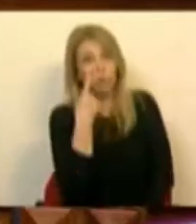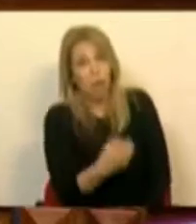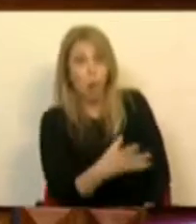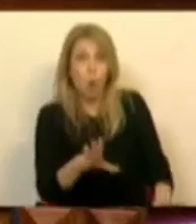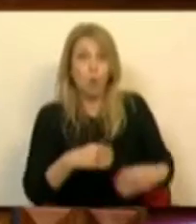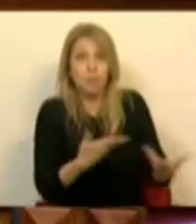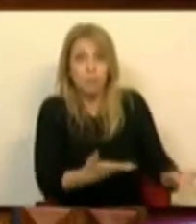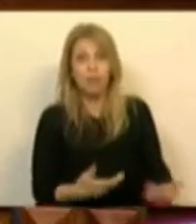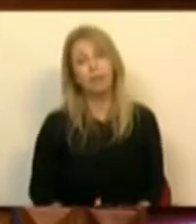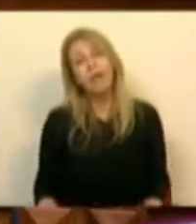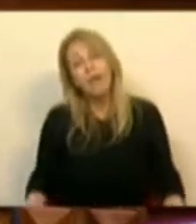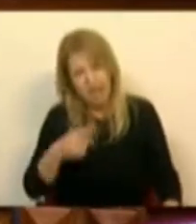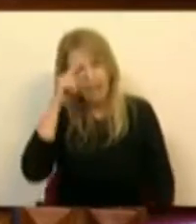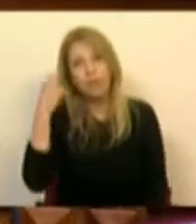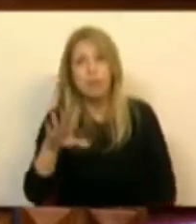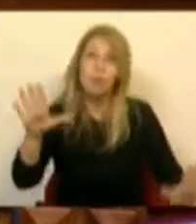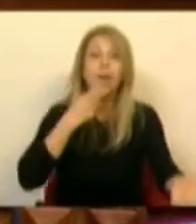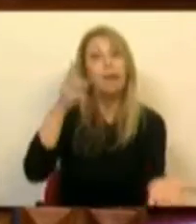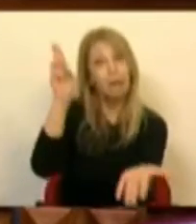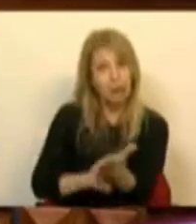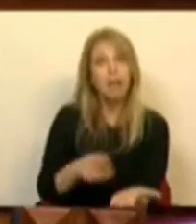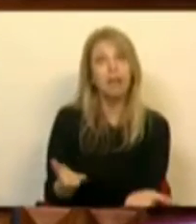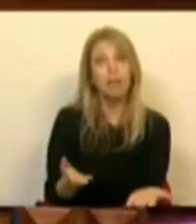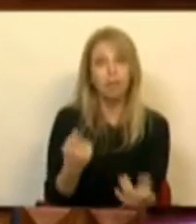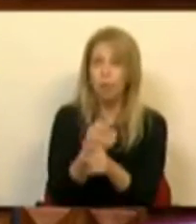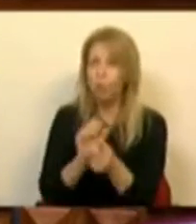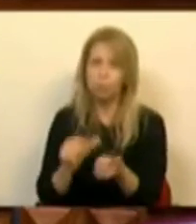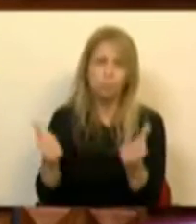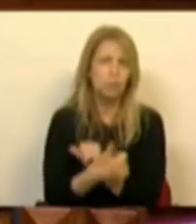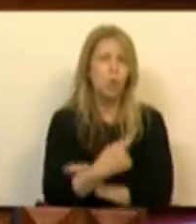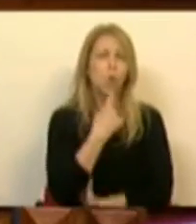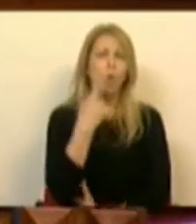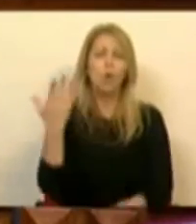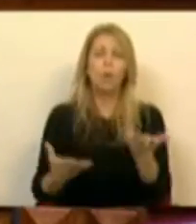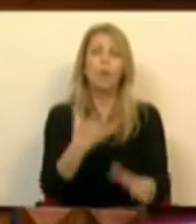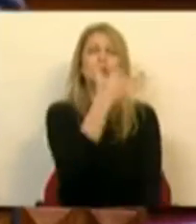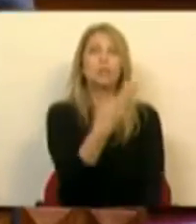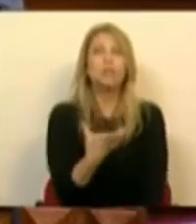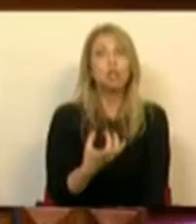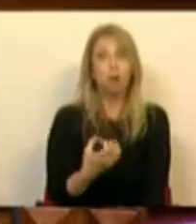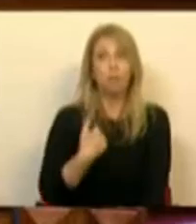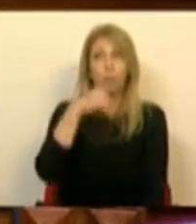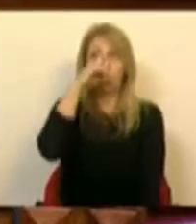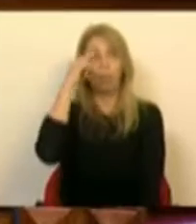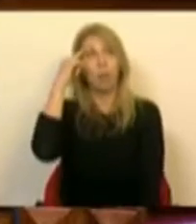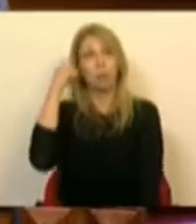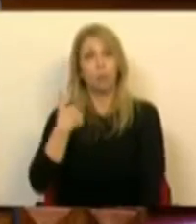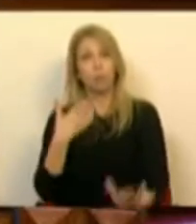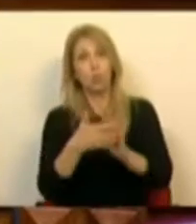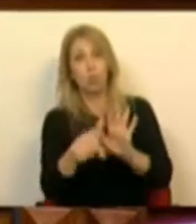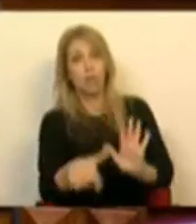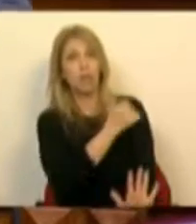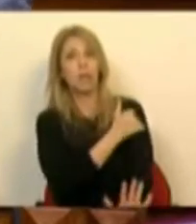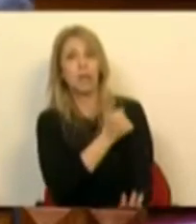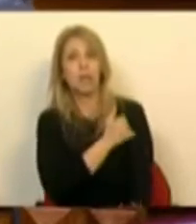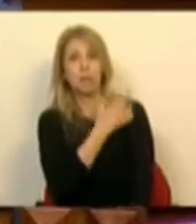agricultores. É difícil. Mas a verdade, a realidade é que as coisas mudaram muito. Face a 2019, que eu me lembro, estou nesta casa de 2019, o discurso é